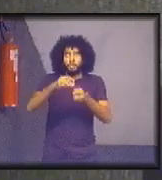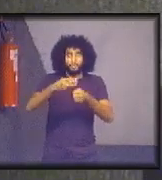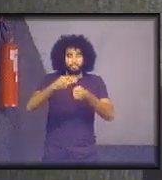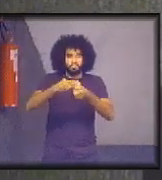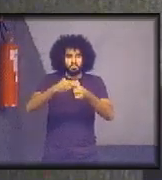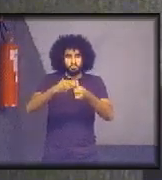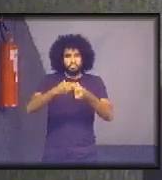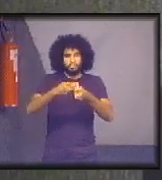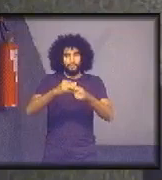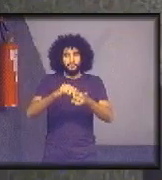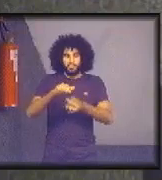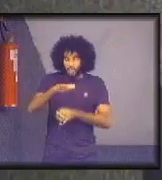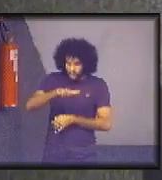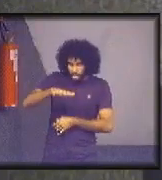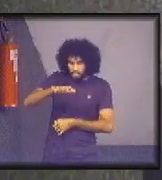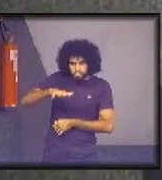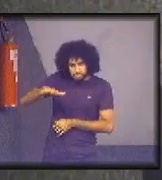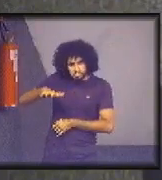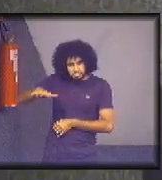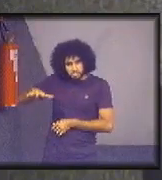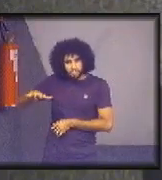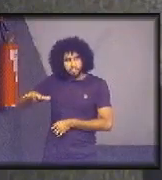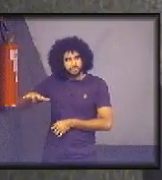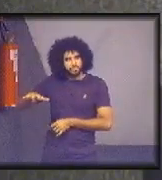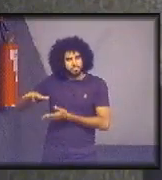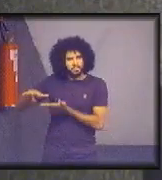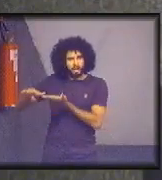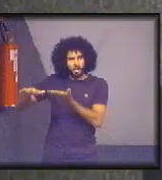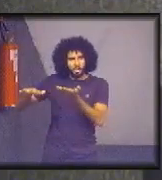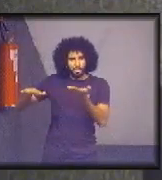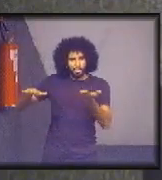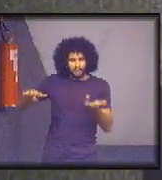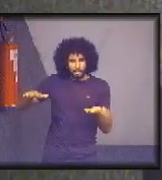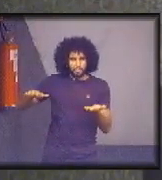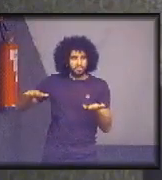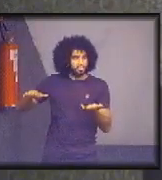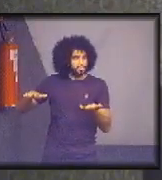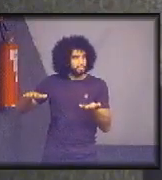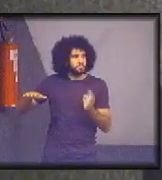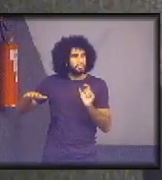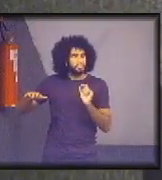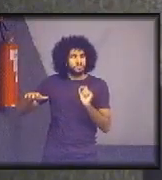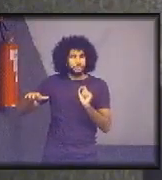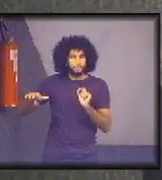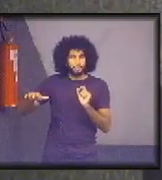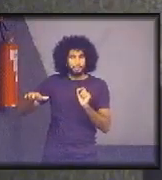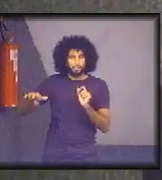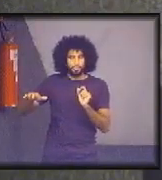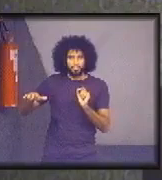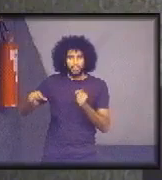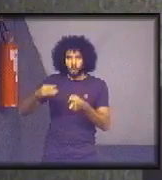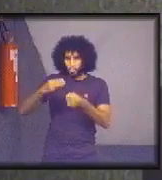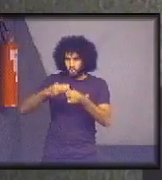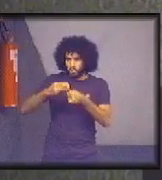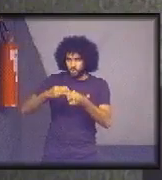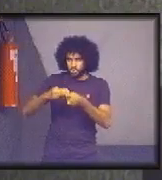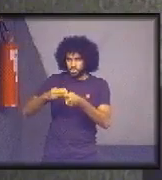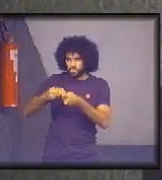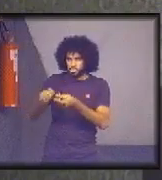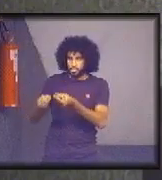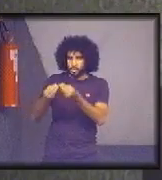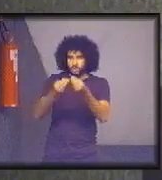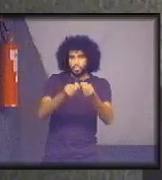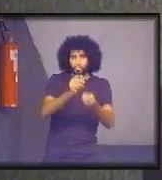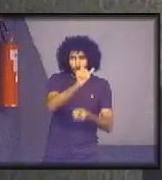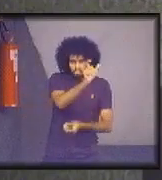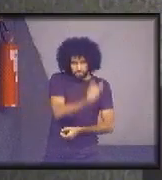E esses terrenos recebidos dos municípios, eles são terrenos que os municípios receberam de loteadores,